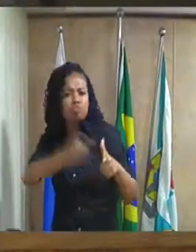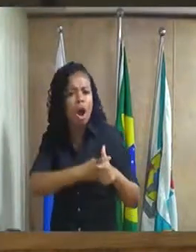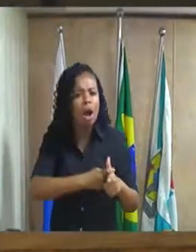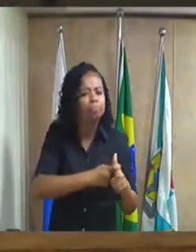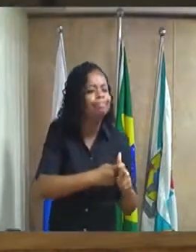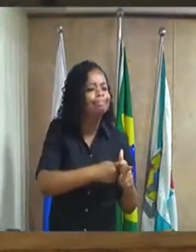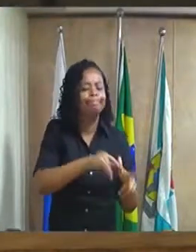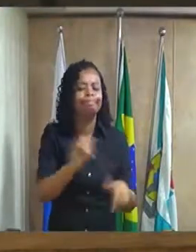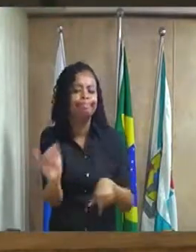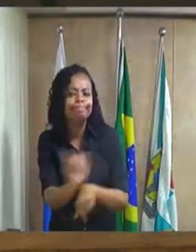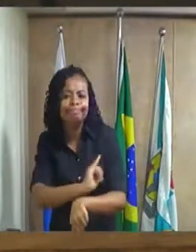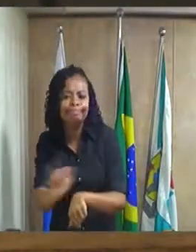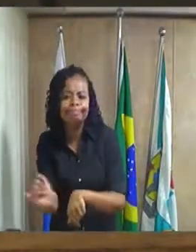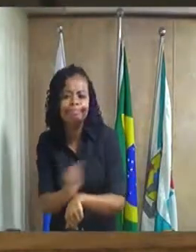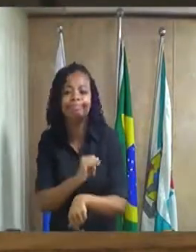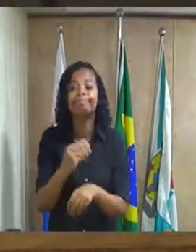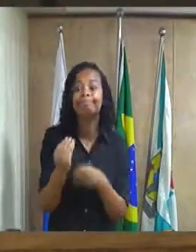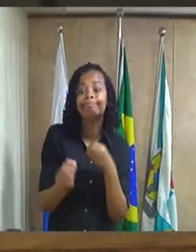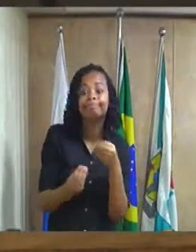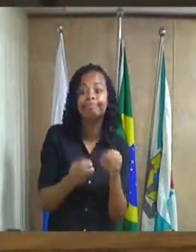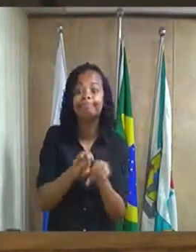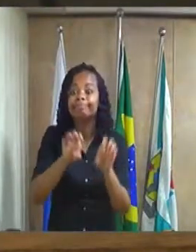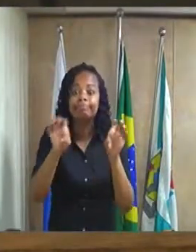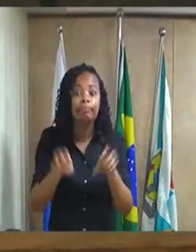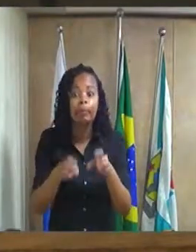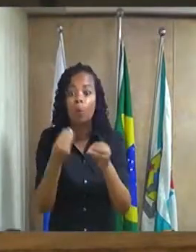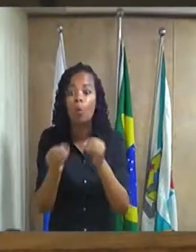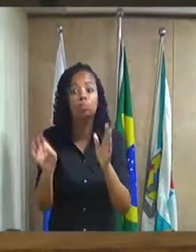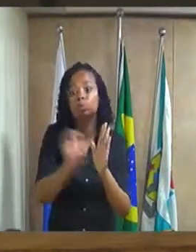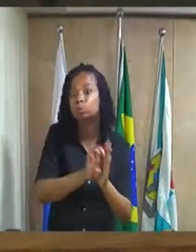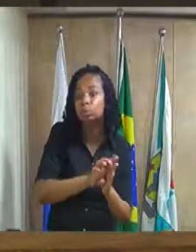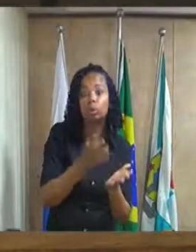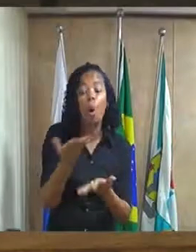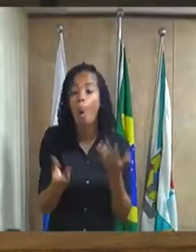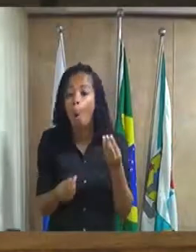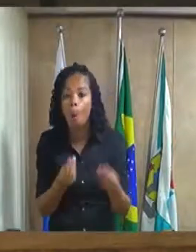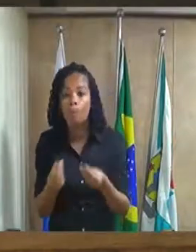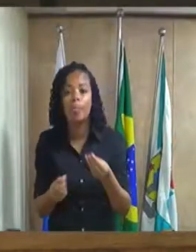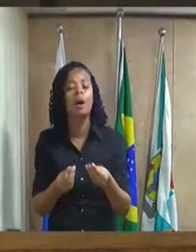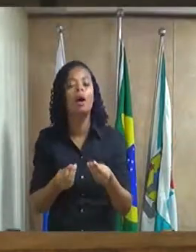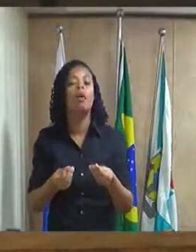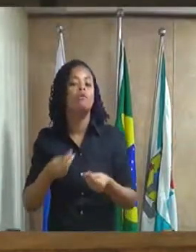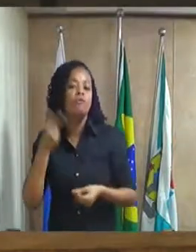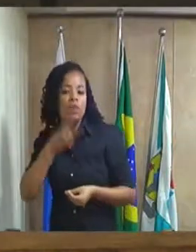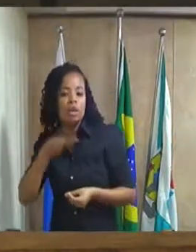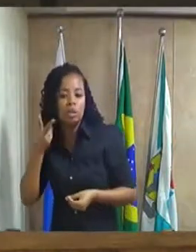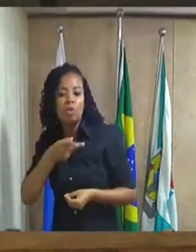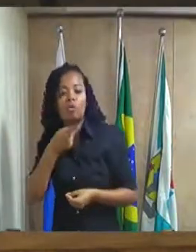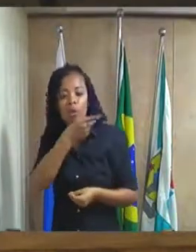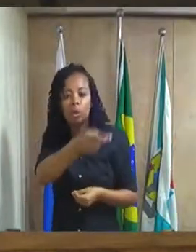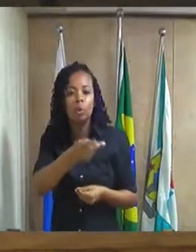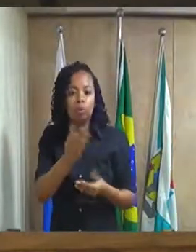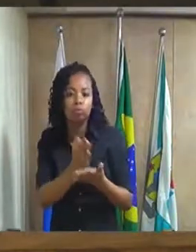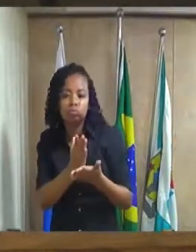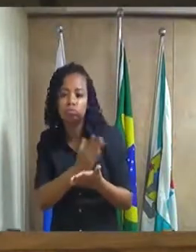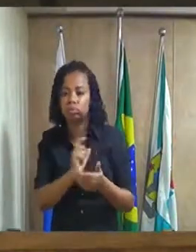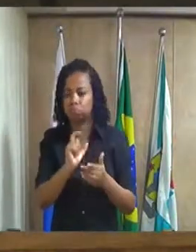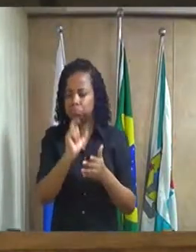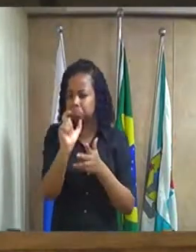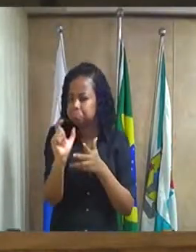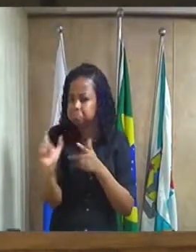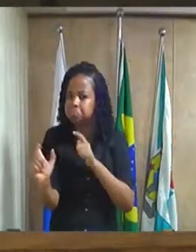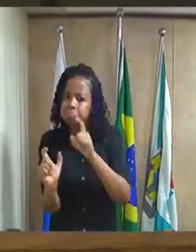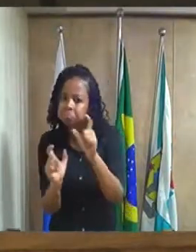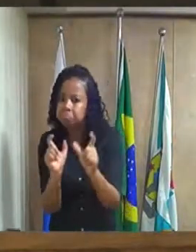maneiras só que é muito difícil e o que o Chiquinho Grandão falou em parte do discurso dele é uma